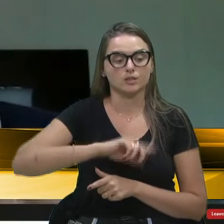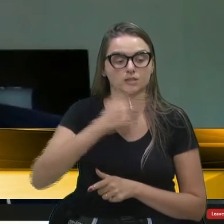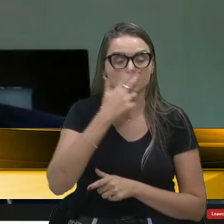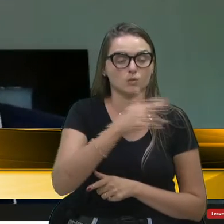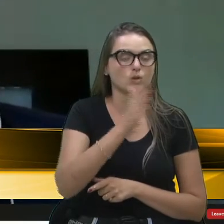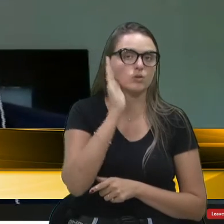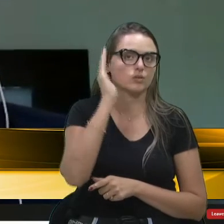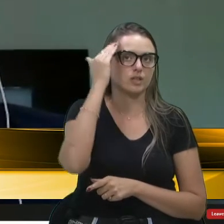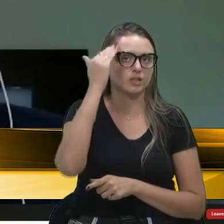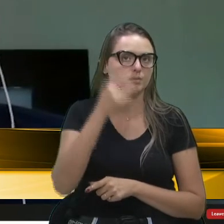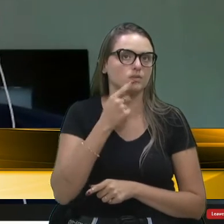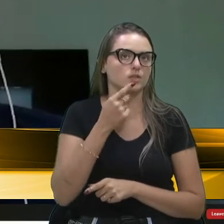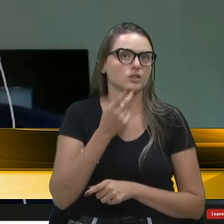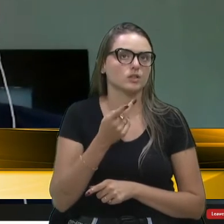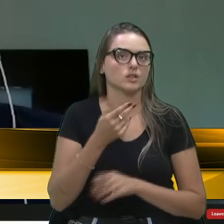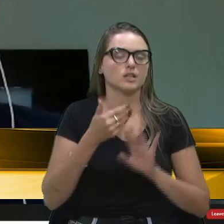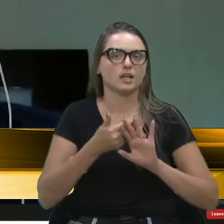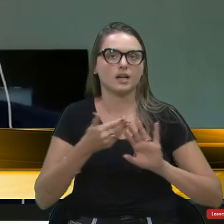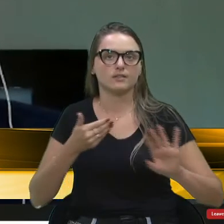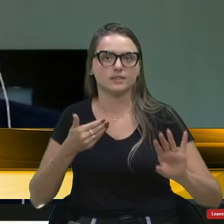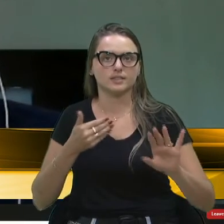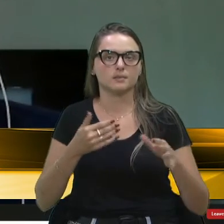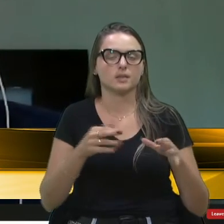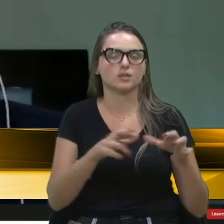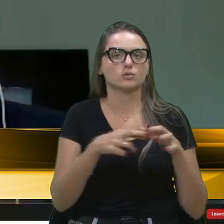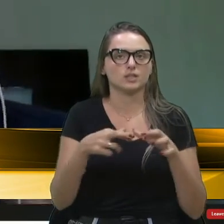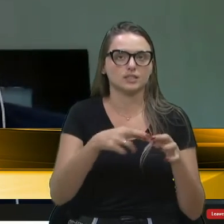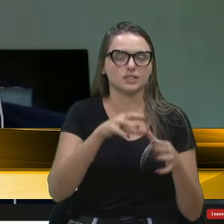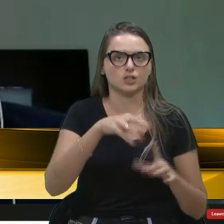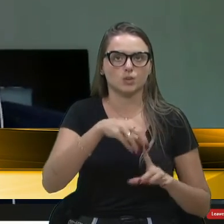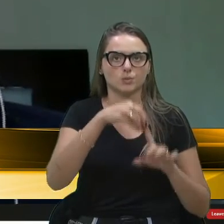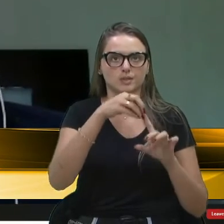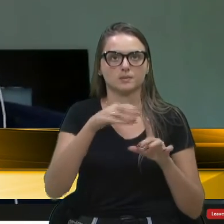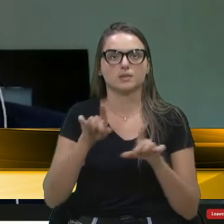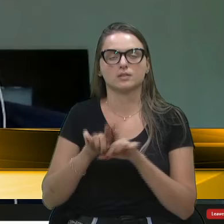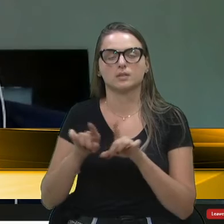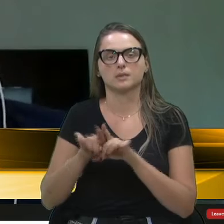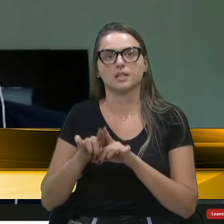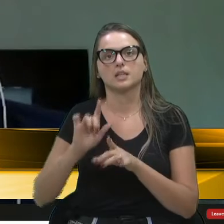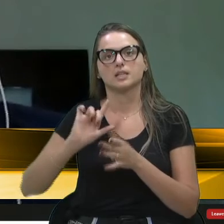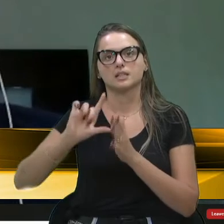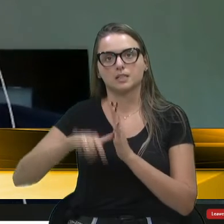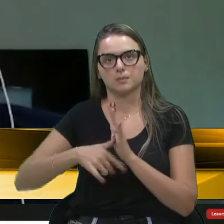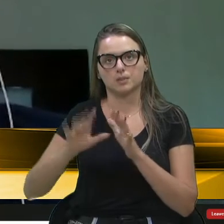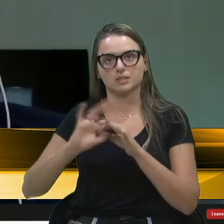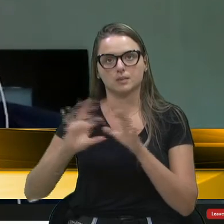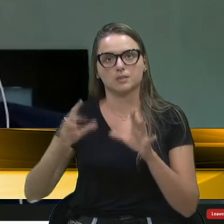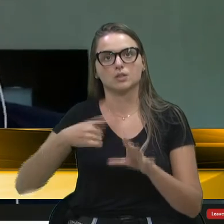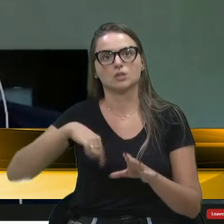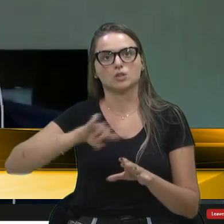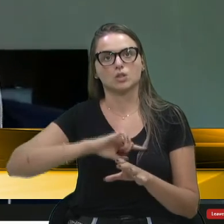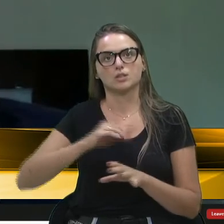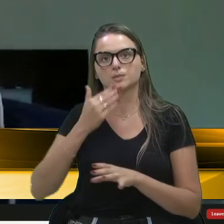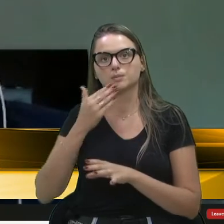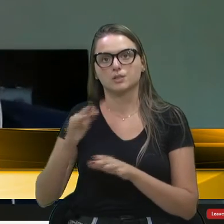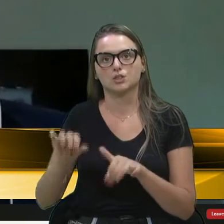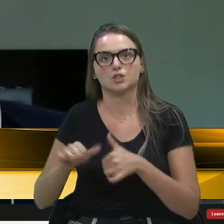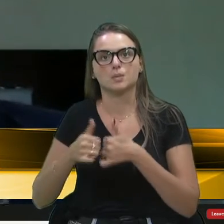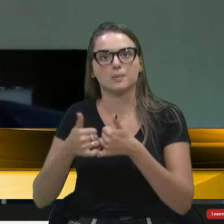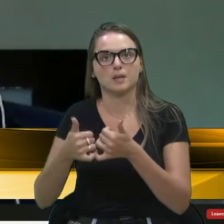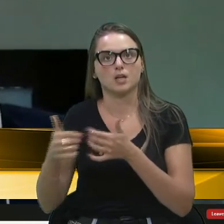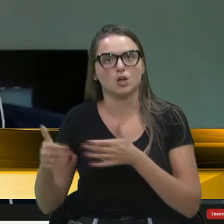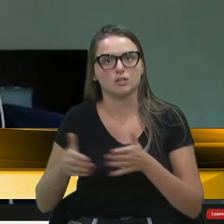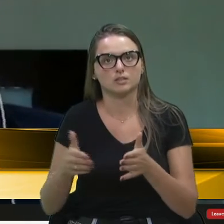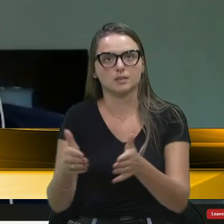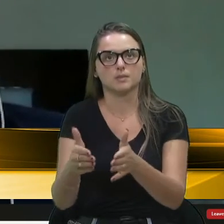Felipe, a questão do afastamento das zonas urbanas, a questão de depois de ser concedido a gente cobrar realmente as melhorias. Enfim,